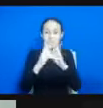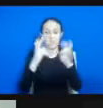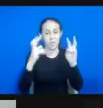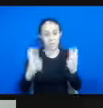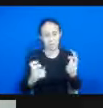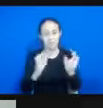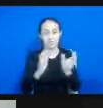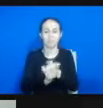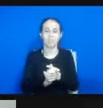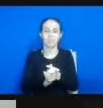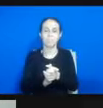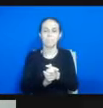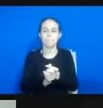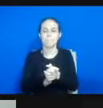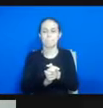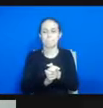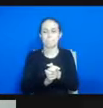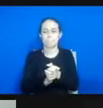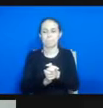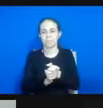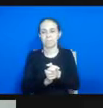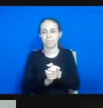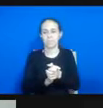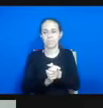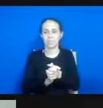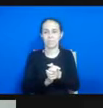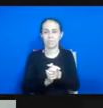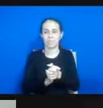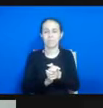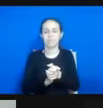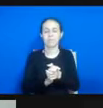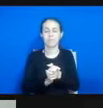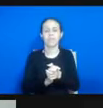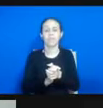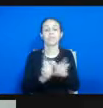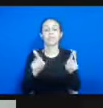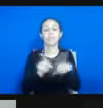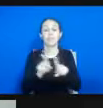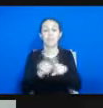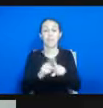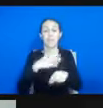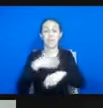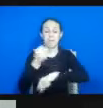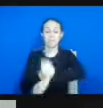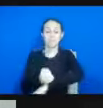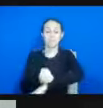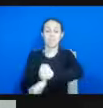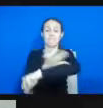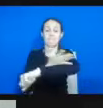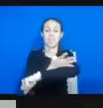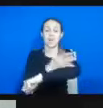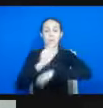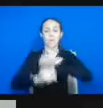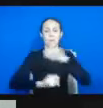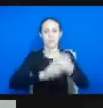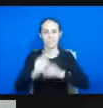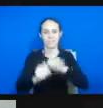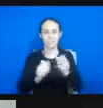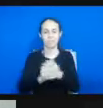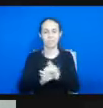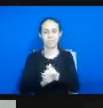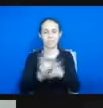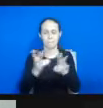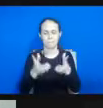oportunizados. Além disso eu fiquei muito emocionada ao ver a